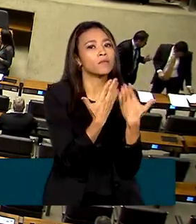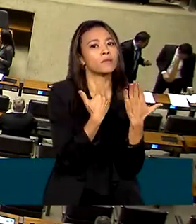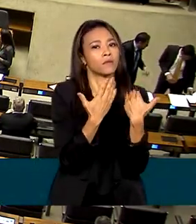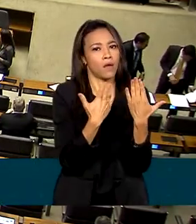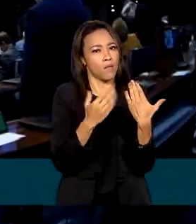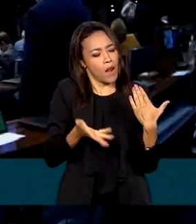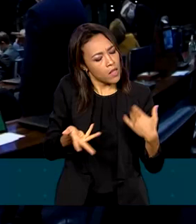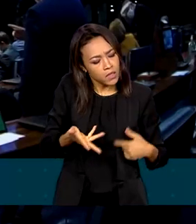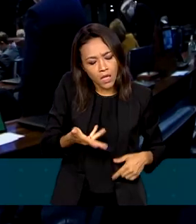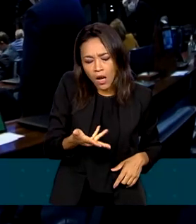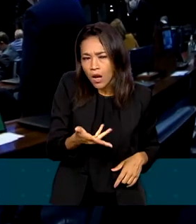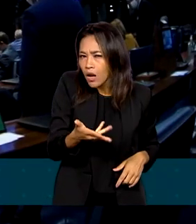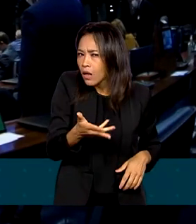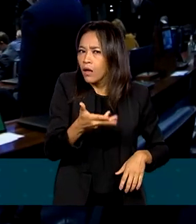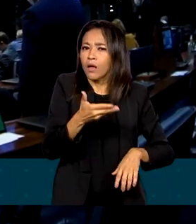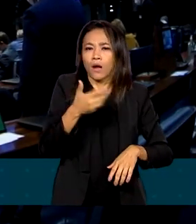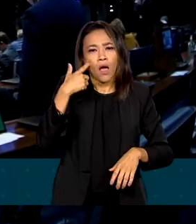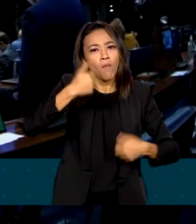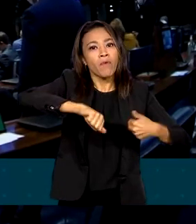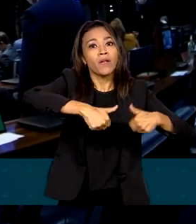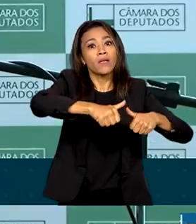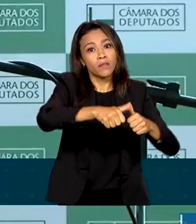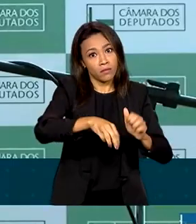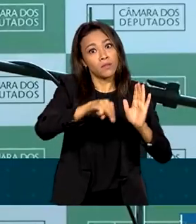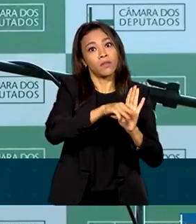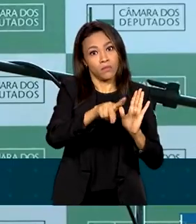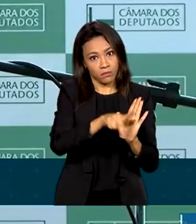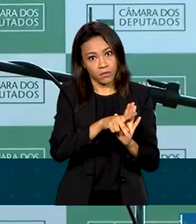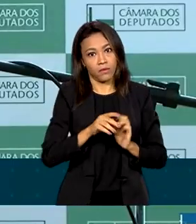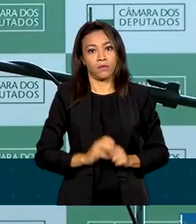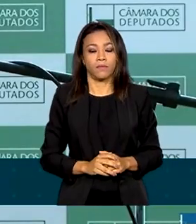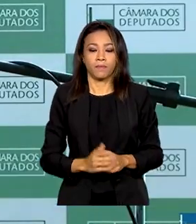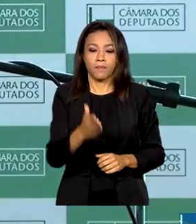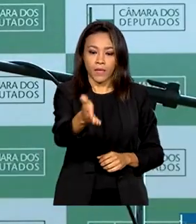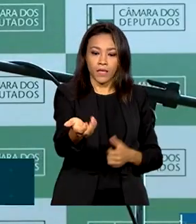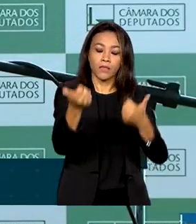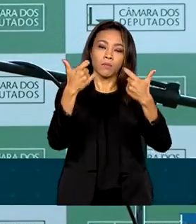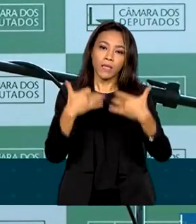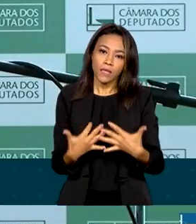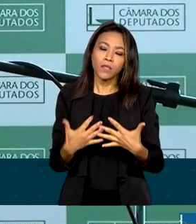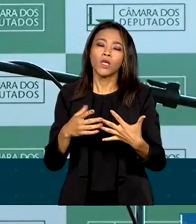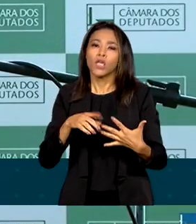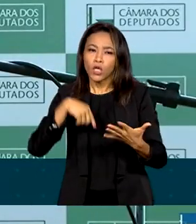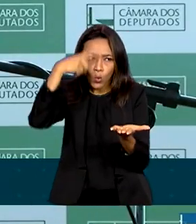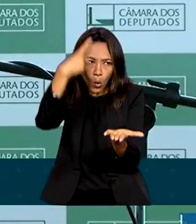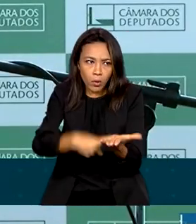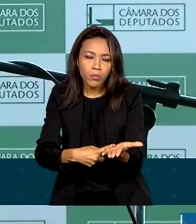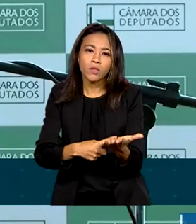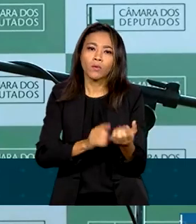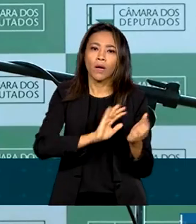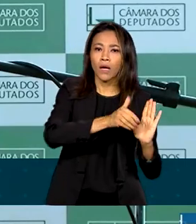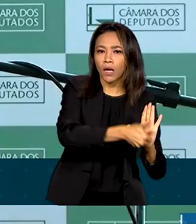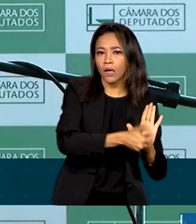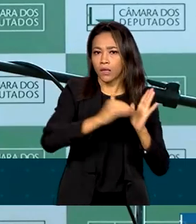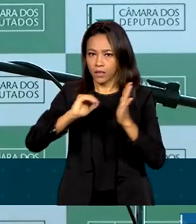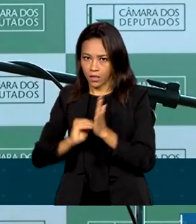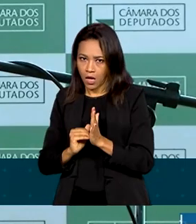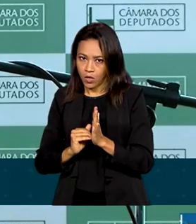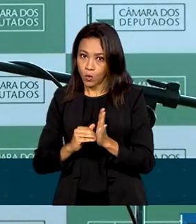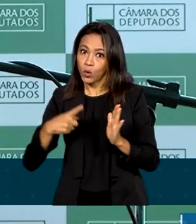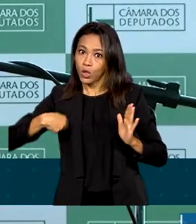acelerar a apreciação das MPs. A construção do acordo que nós fizemos, Câmara e Senado, de